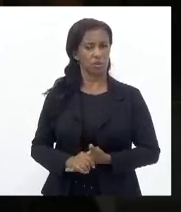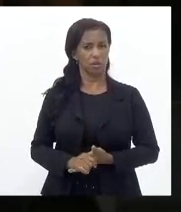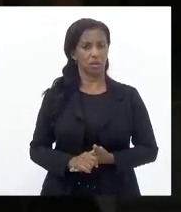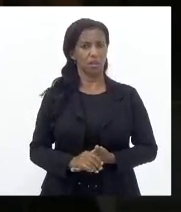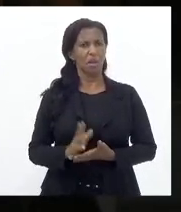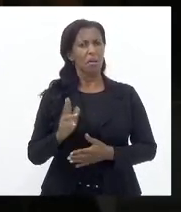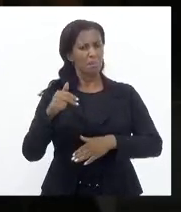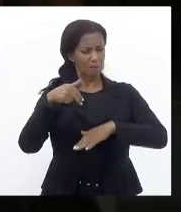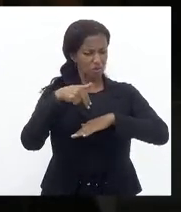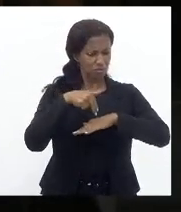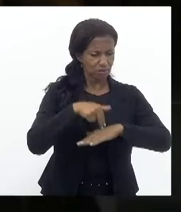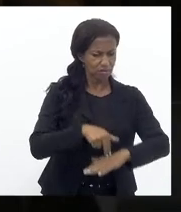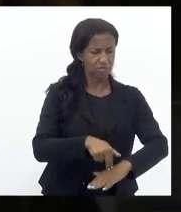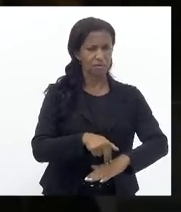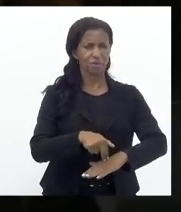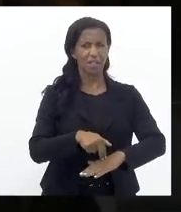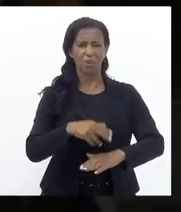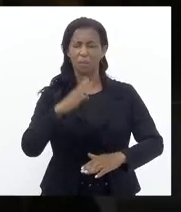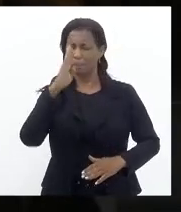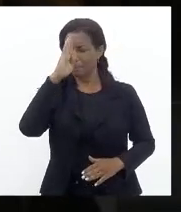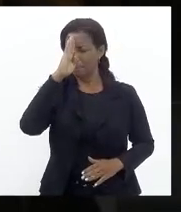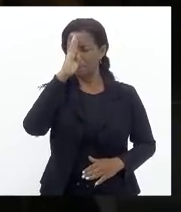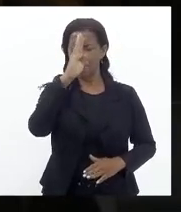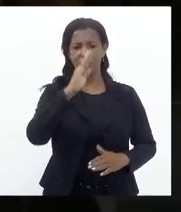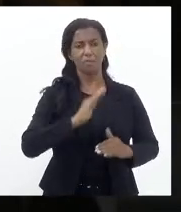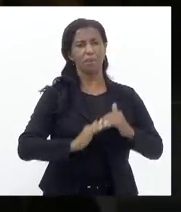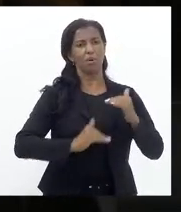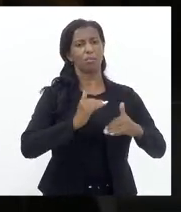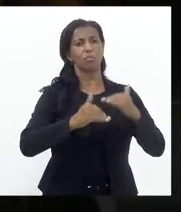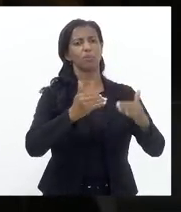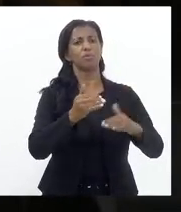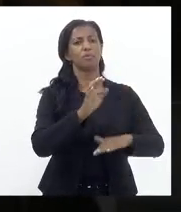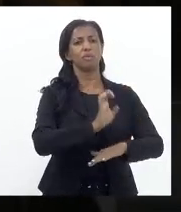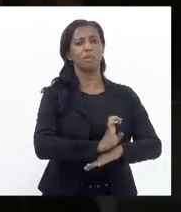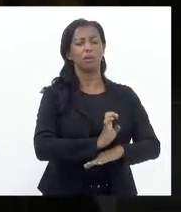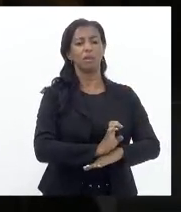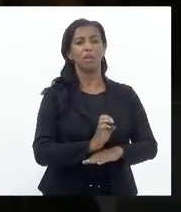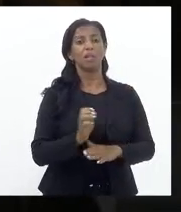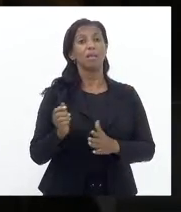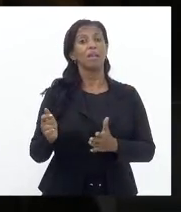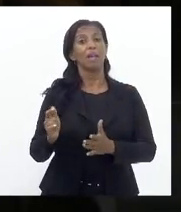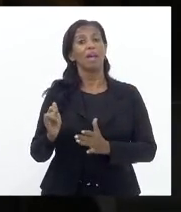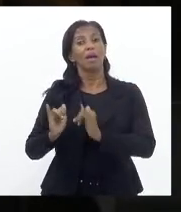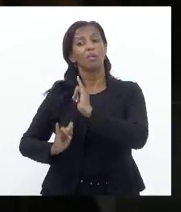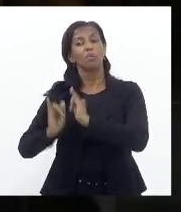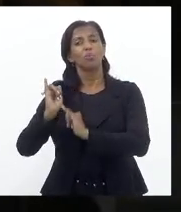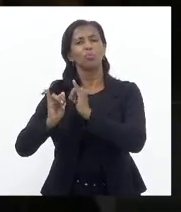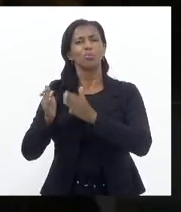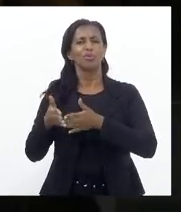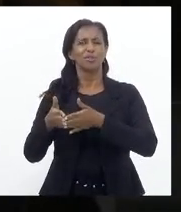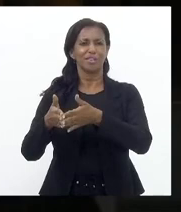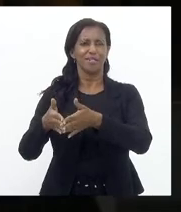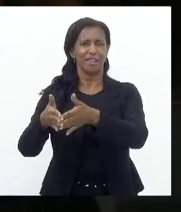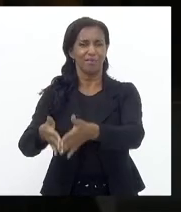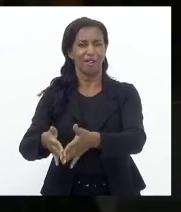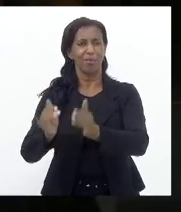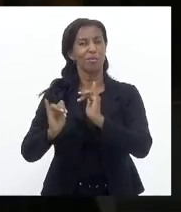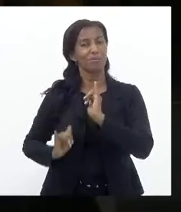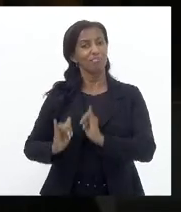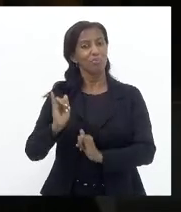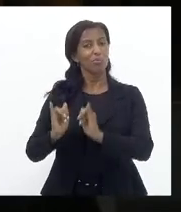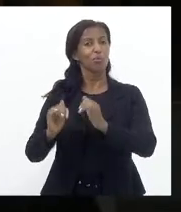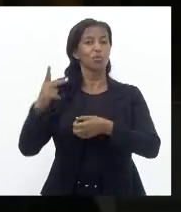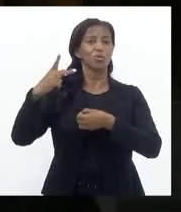Levantando uma bandeira Fundamental Para o desenvolvimento Desse estado Que é a construção naval Que é a indústria do petróleo